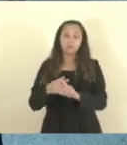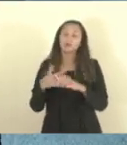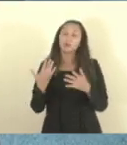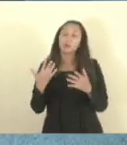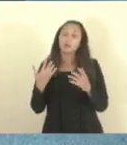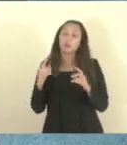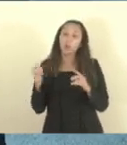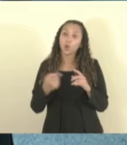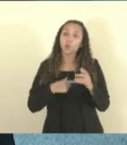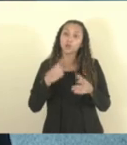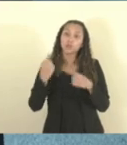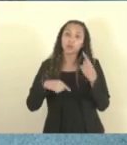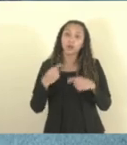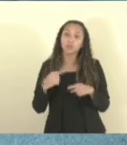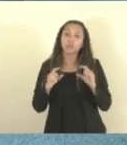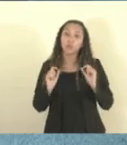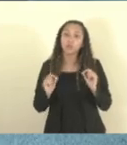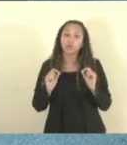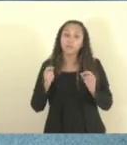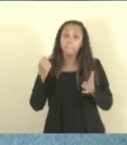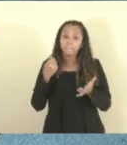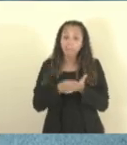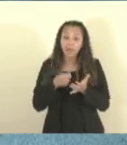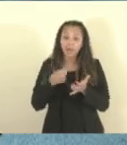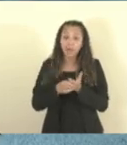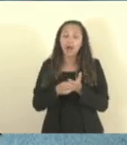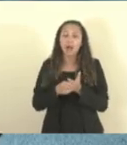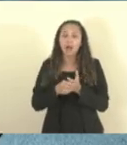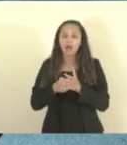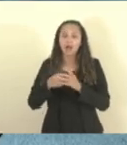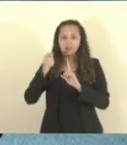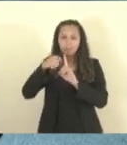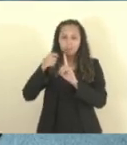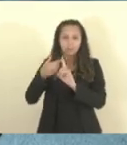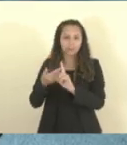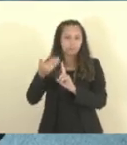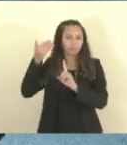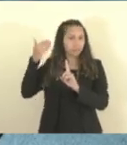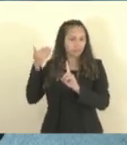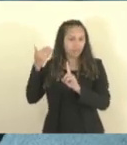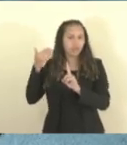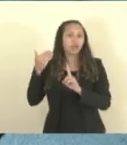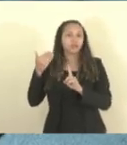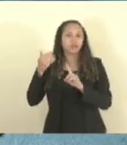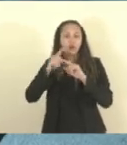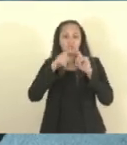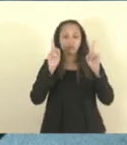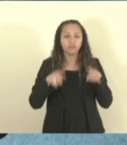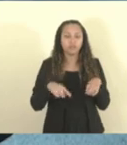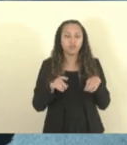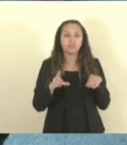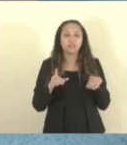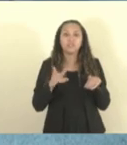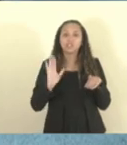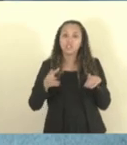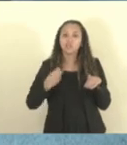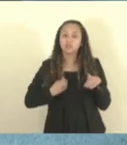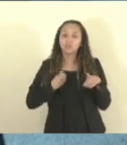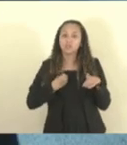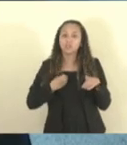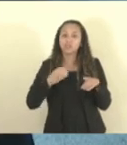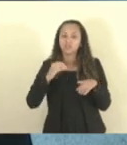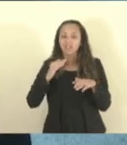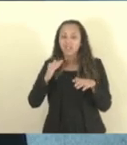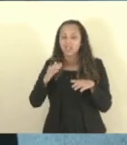debatendo se seria possível pagar a retroatividade, deputado Denim Silva, aos servidores que estão na comissão desde o início.